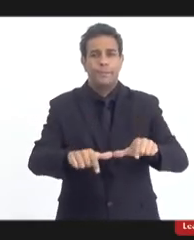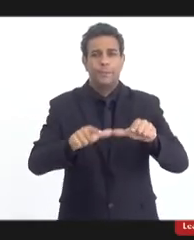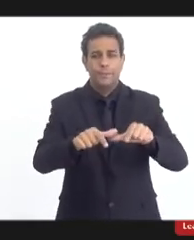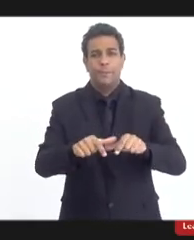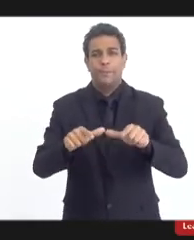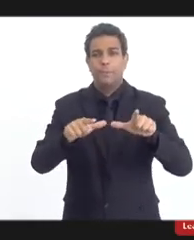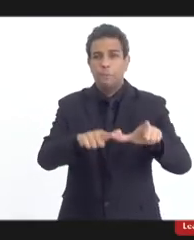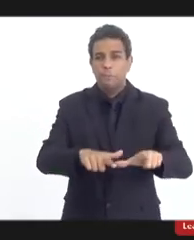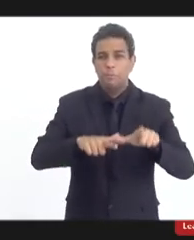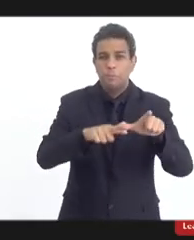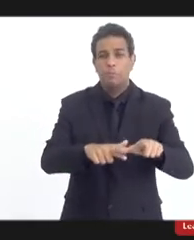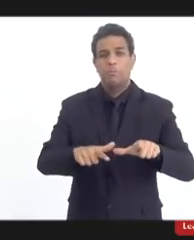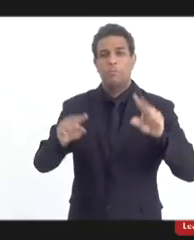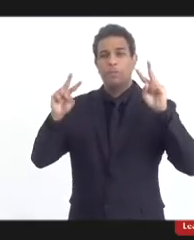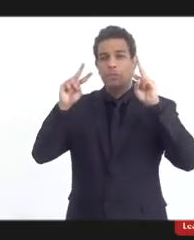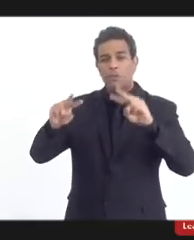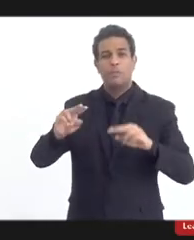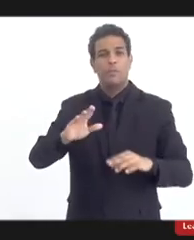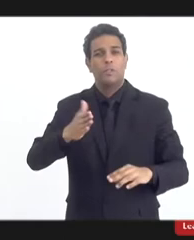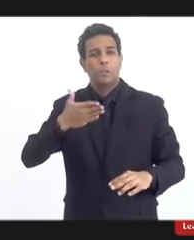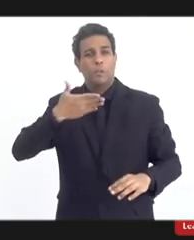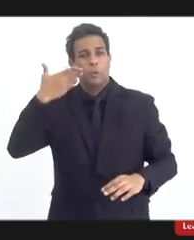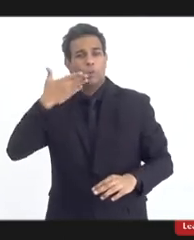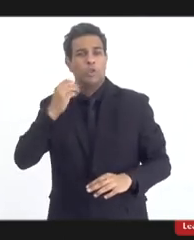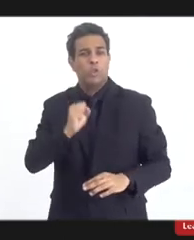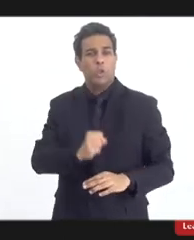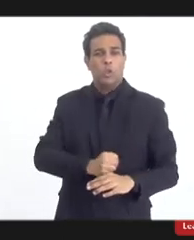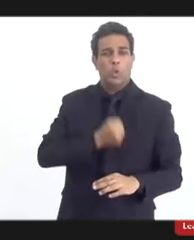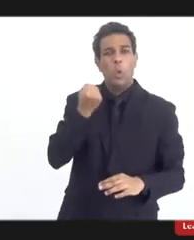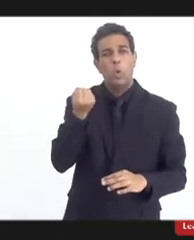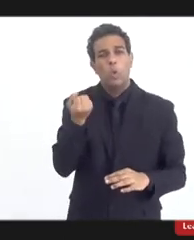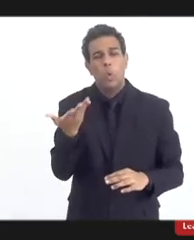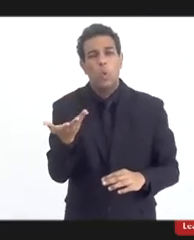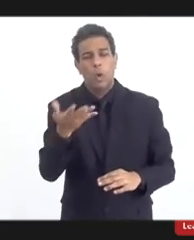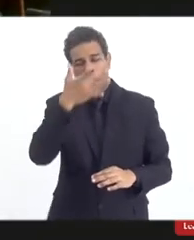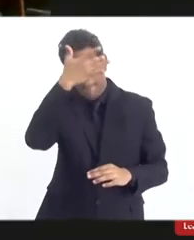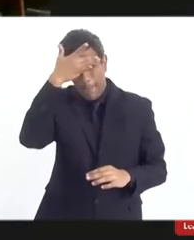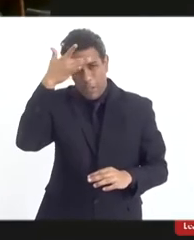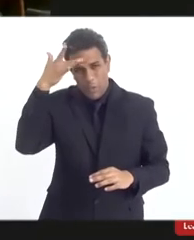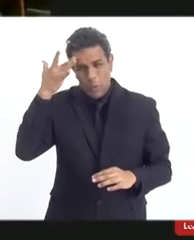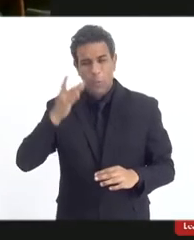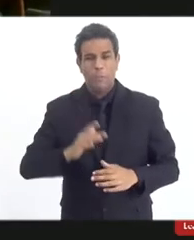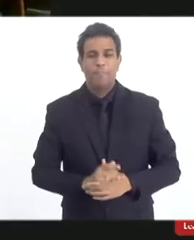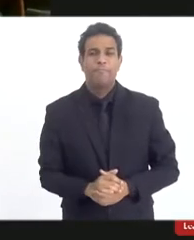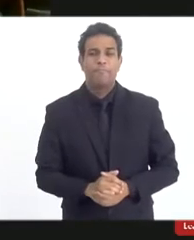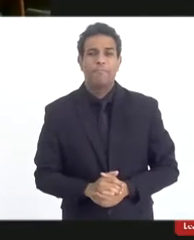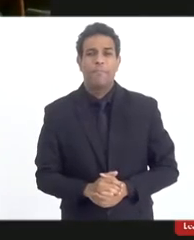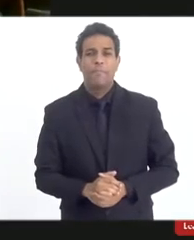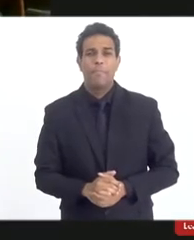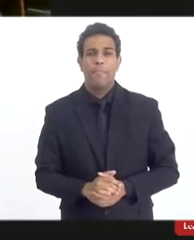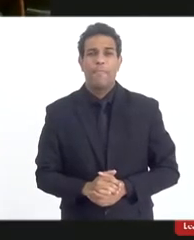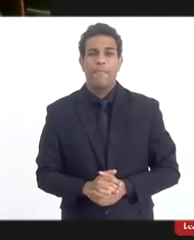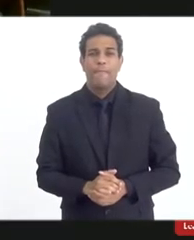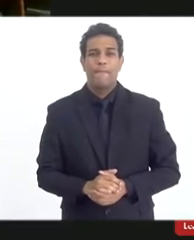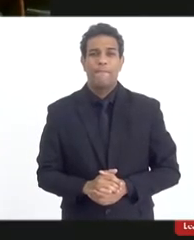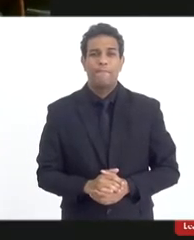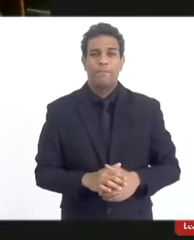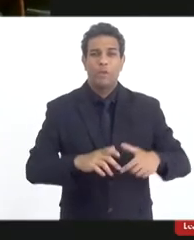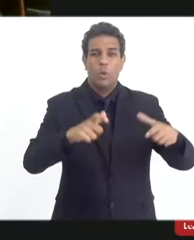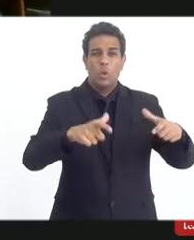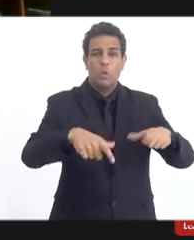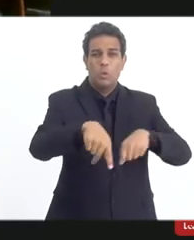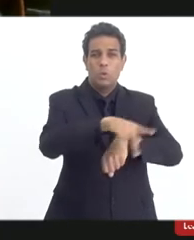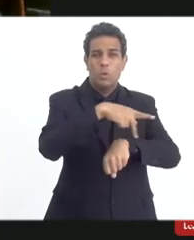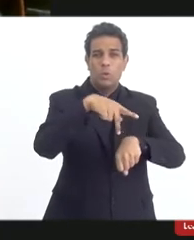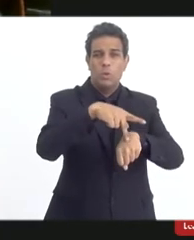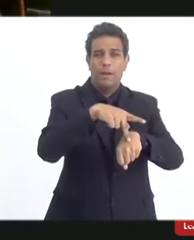do discurso do ódio se deve a isso, porque o sujeito na Escandinávia o